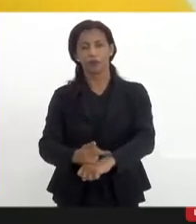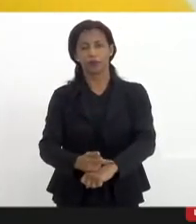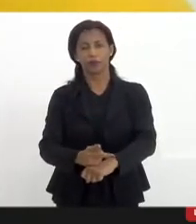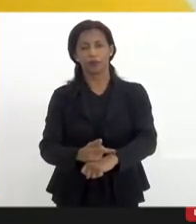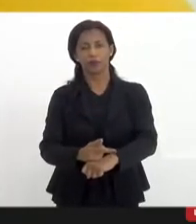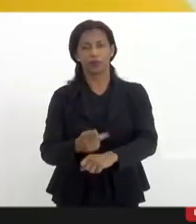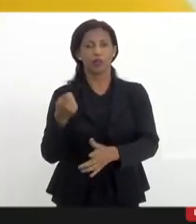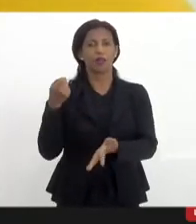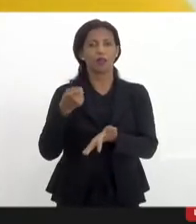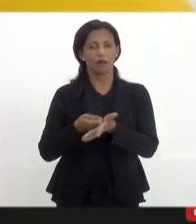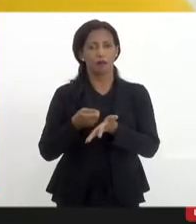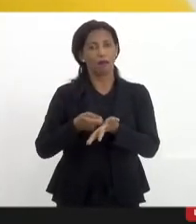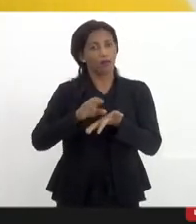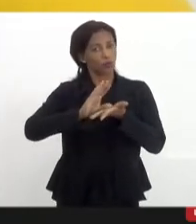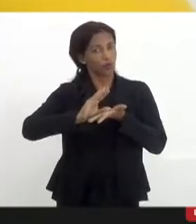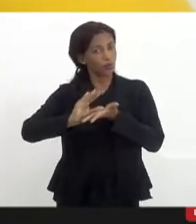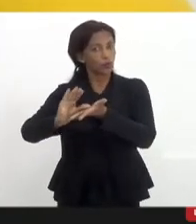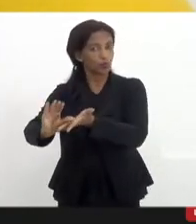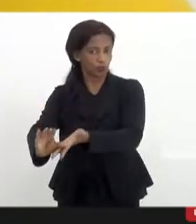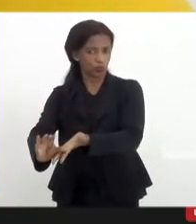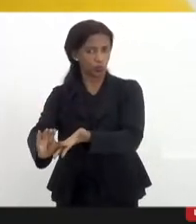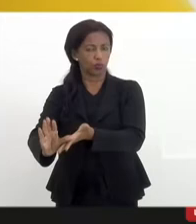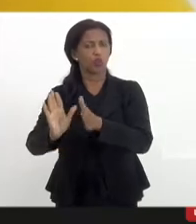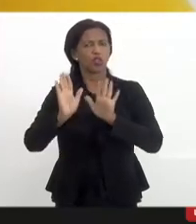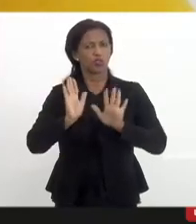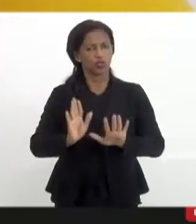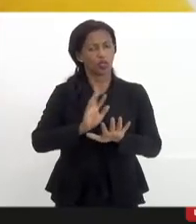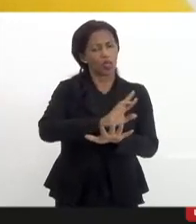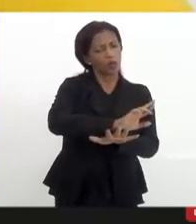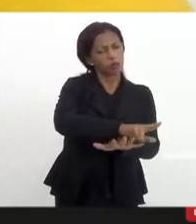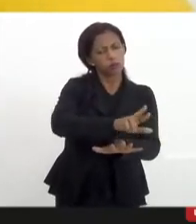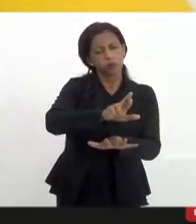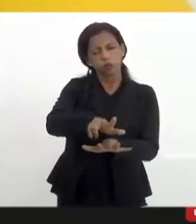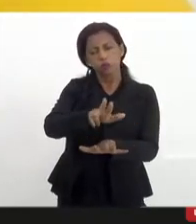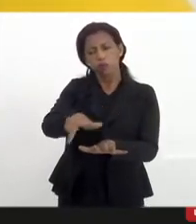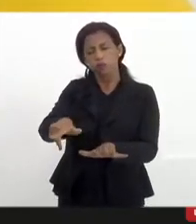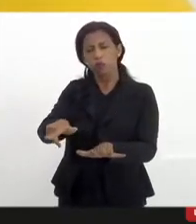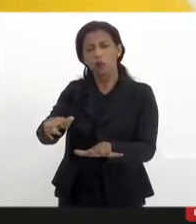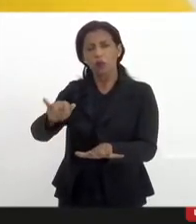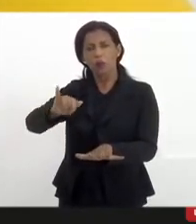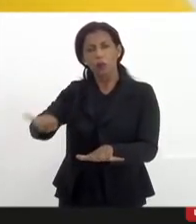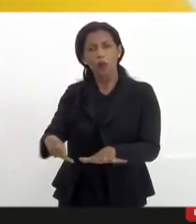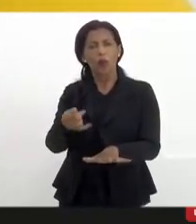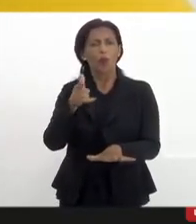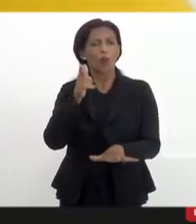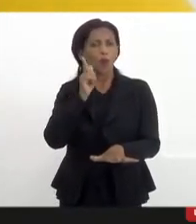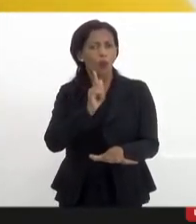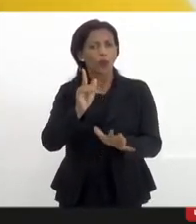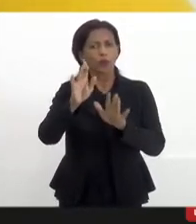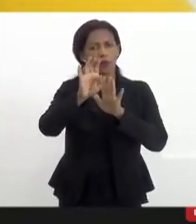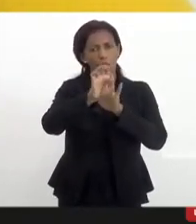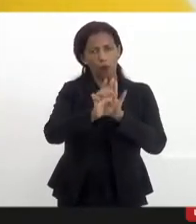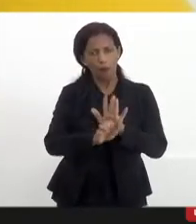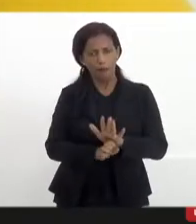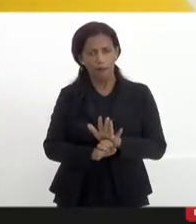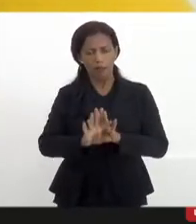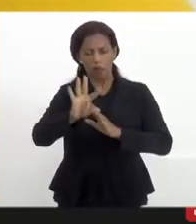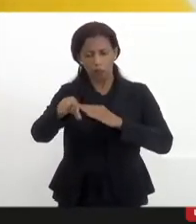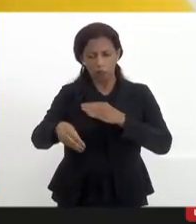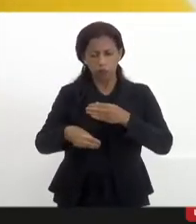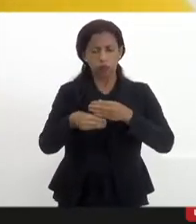garantir recursos. A gente já em diferentes oportunidades conseguiu aprovar emendas ao orçamento buscando